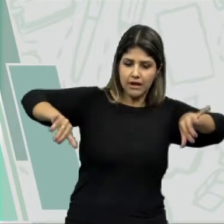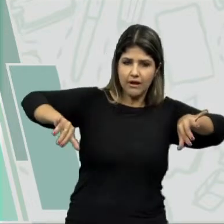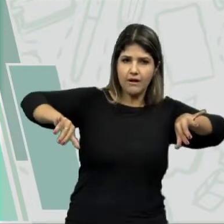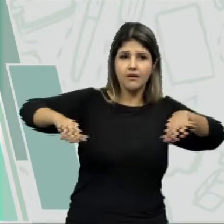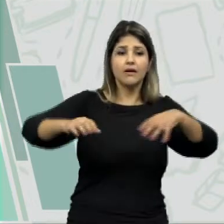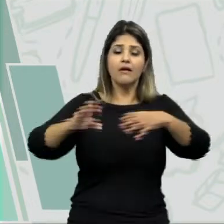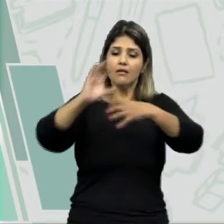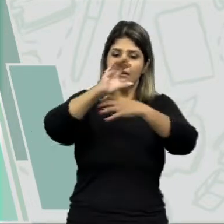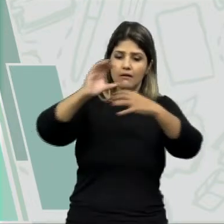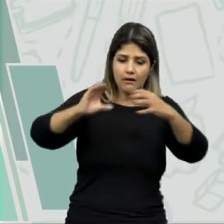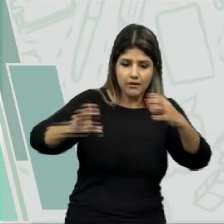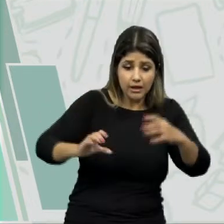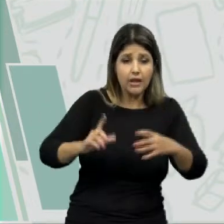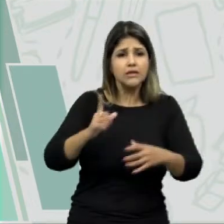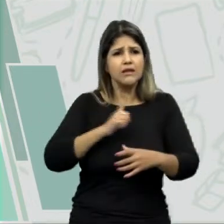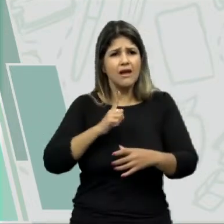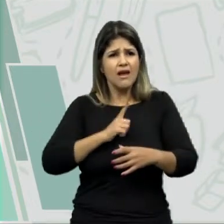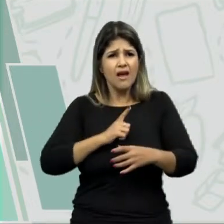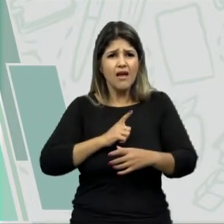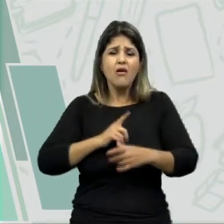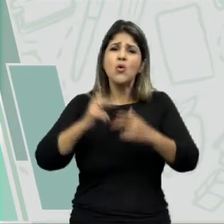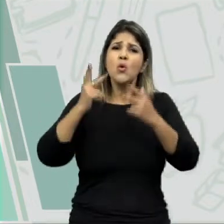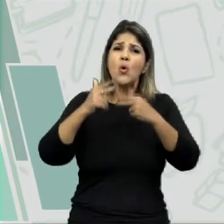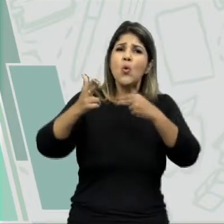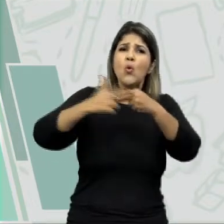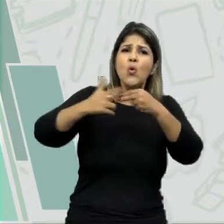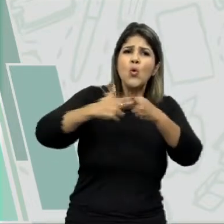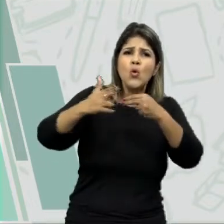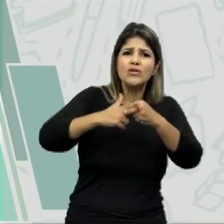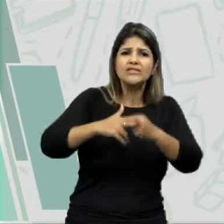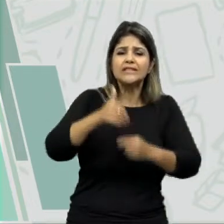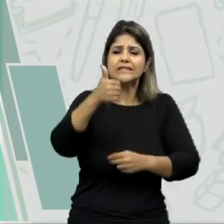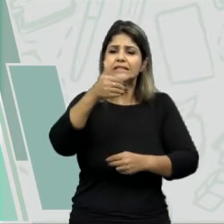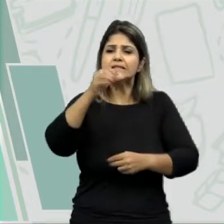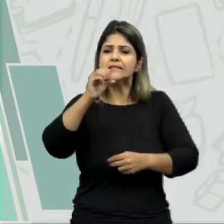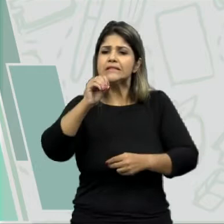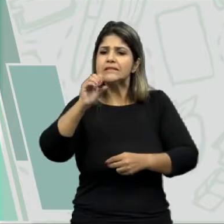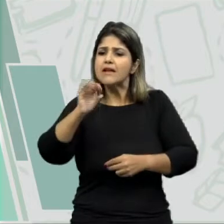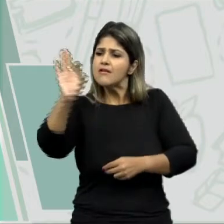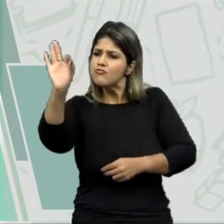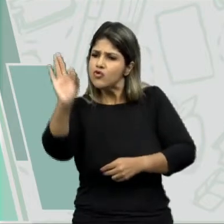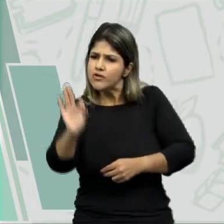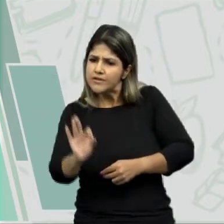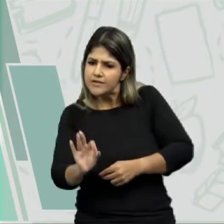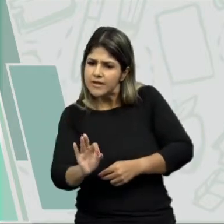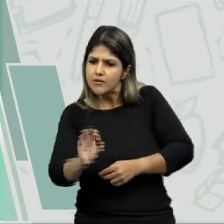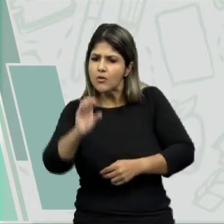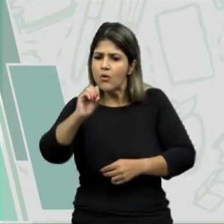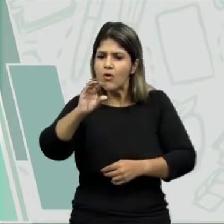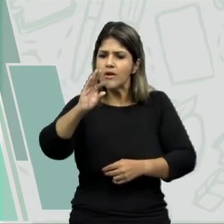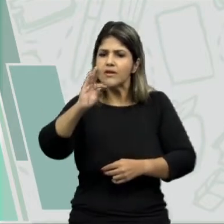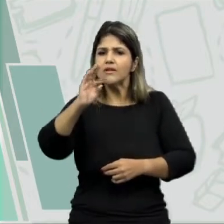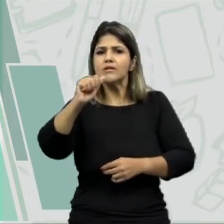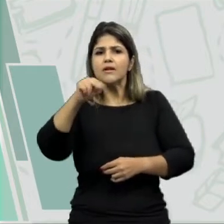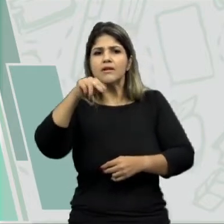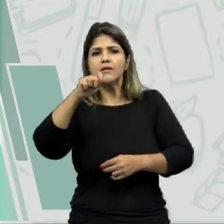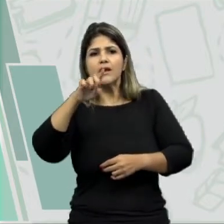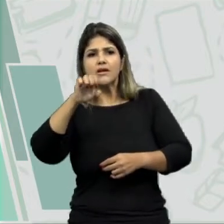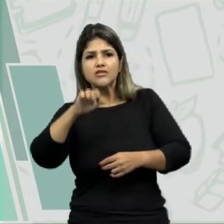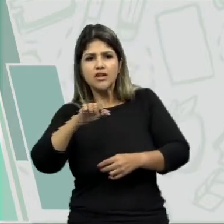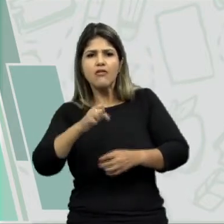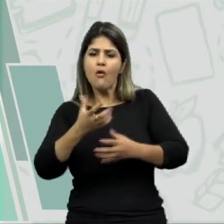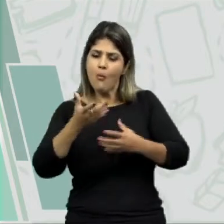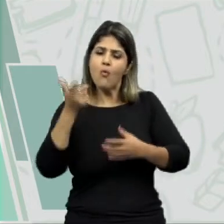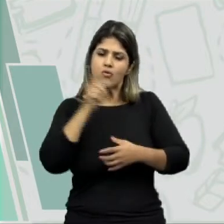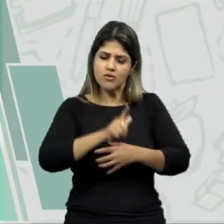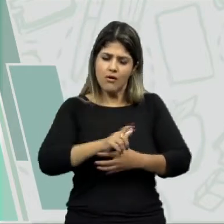cadeia. Adota-se, como valor padrão de 100% de octanagem, o isômero do octano, mais